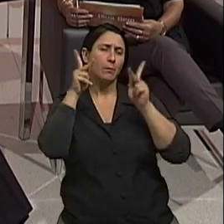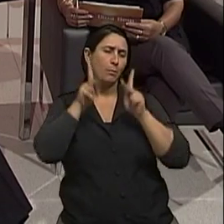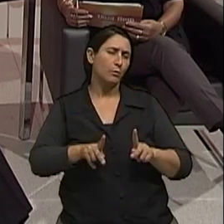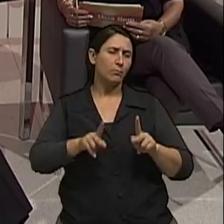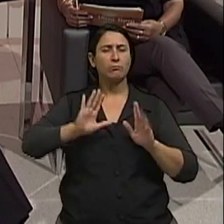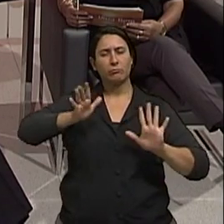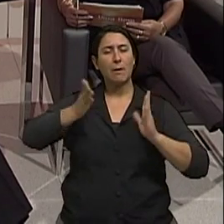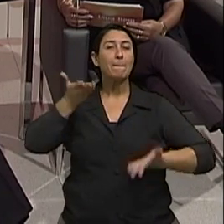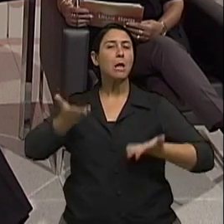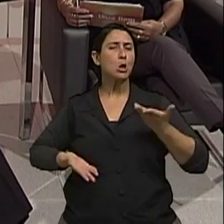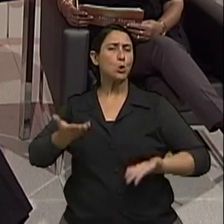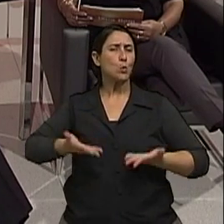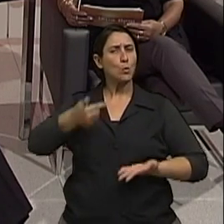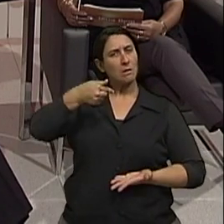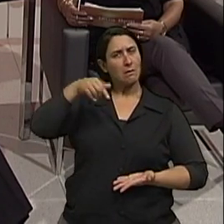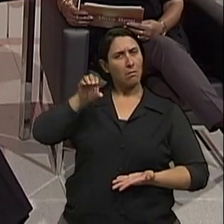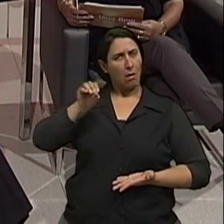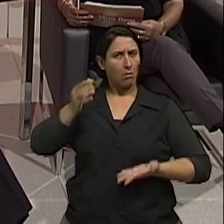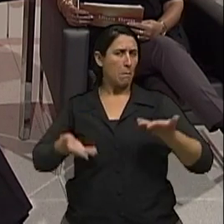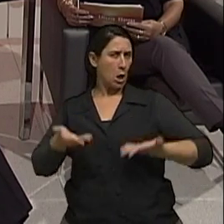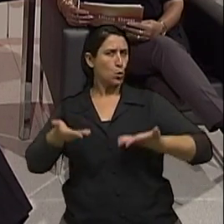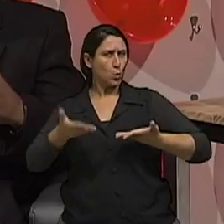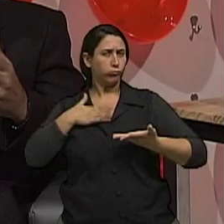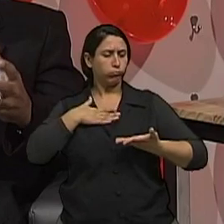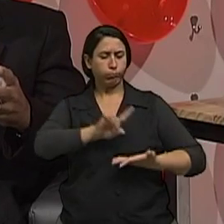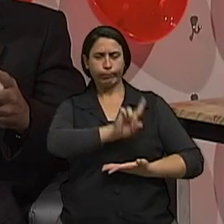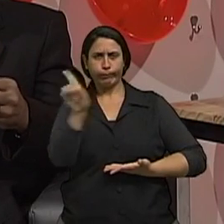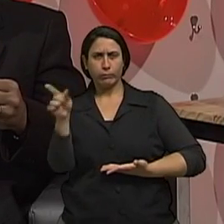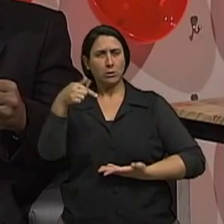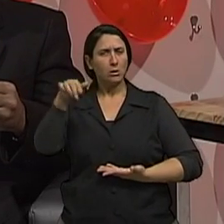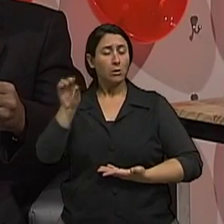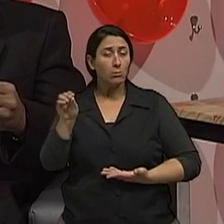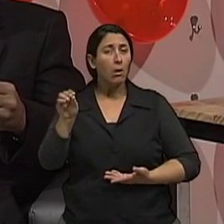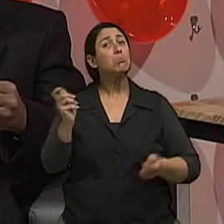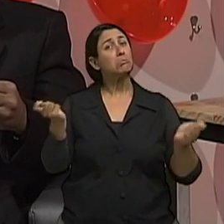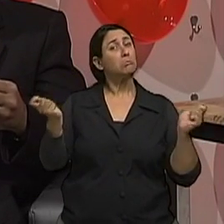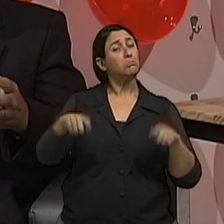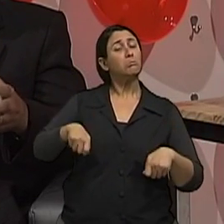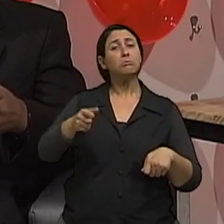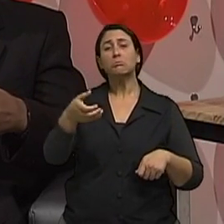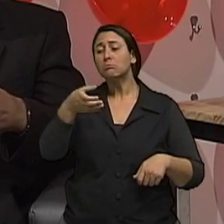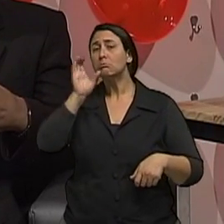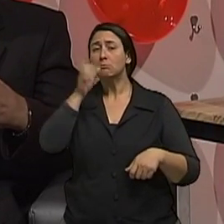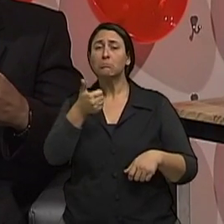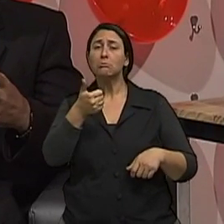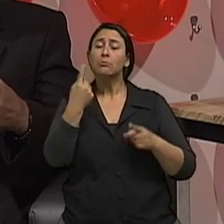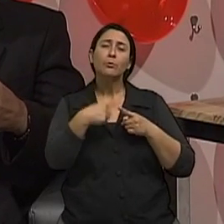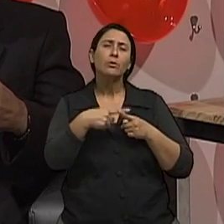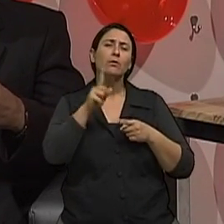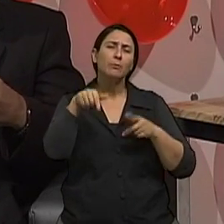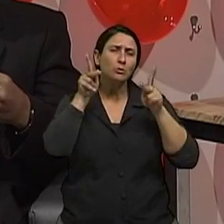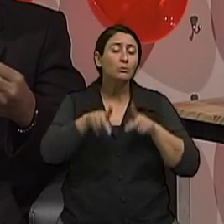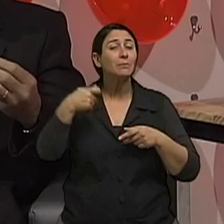de cerca de 70 quilos, estaria, a princípio, adequado, né? Claro que é importante que a pessoa visite regularmente o